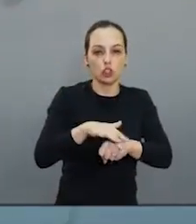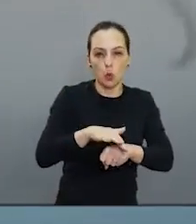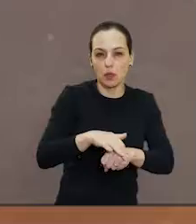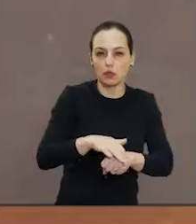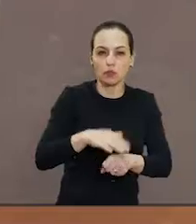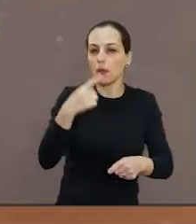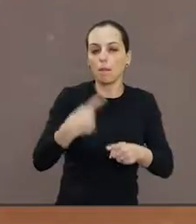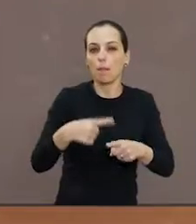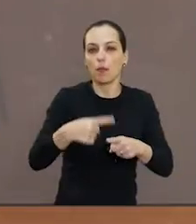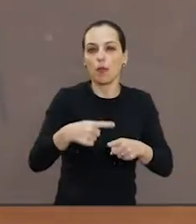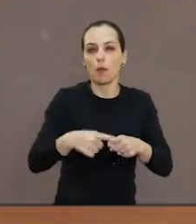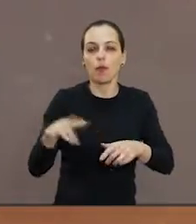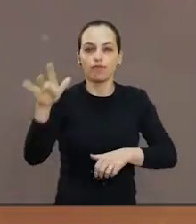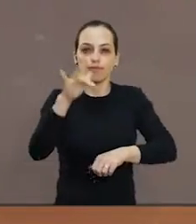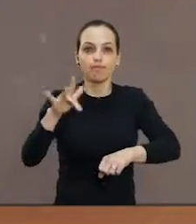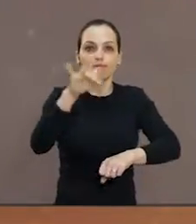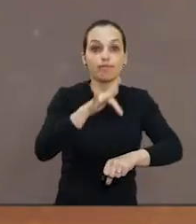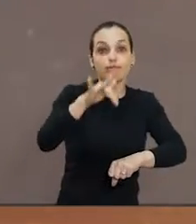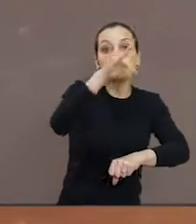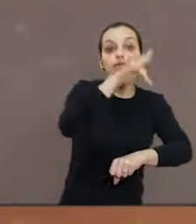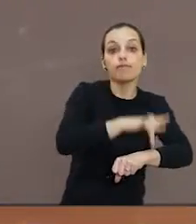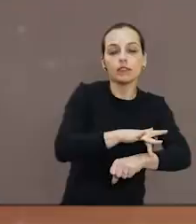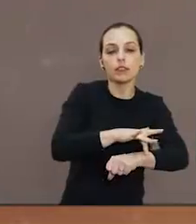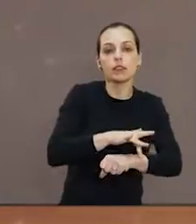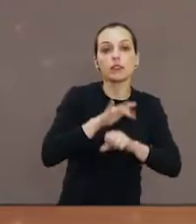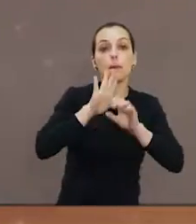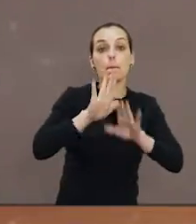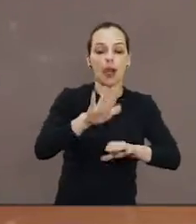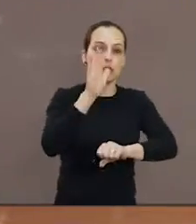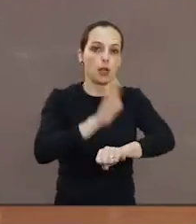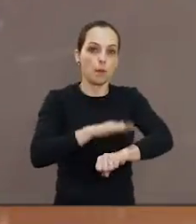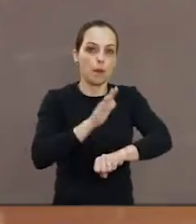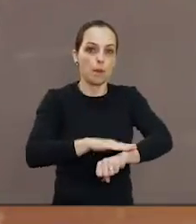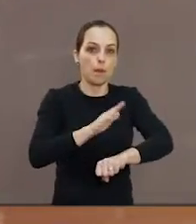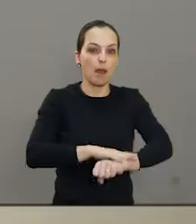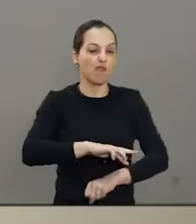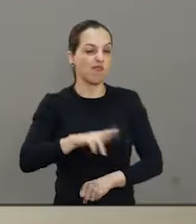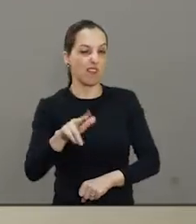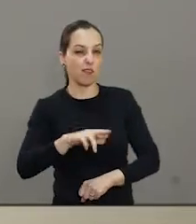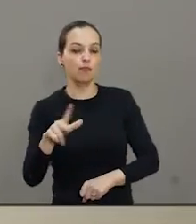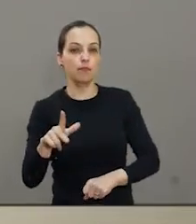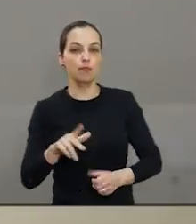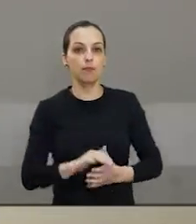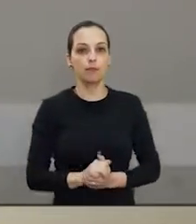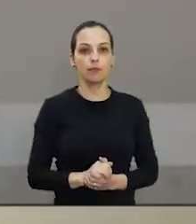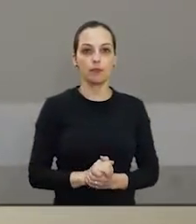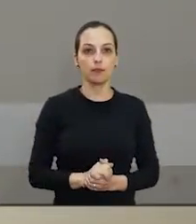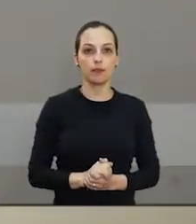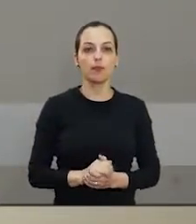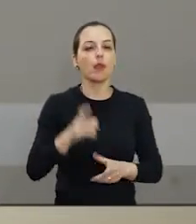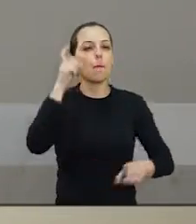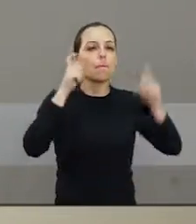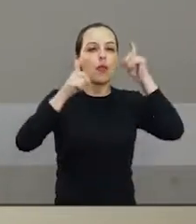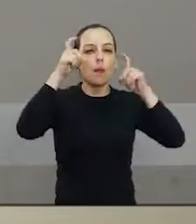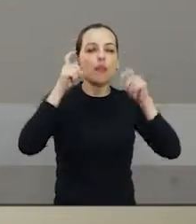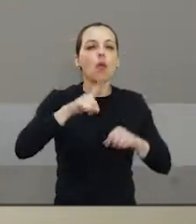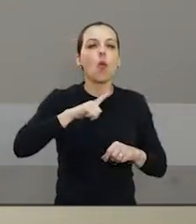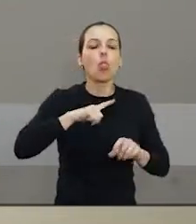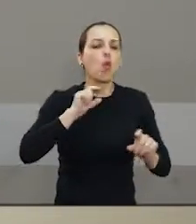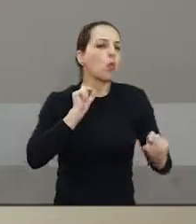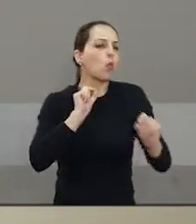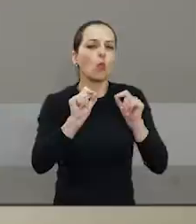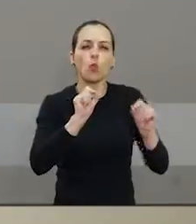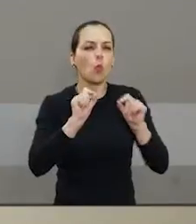Araraquara, em uma época que os especialistas consideram bastante incomum. O que nos preocupa é essa